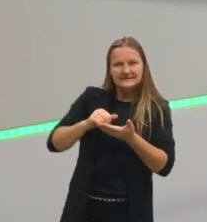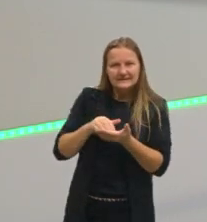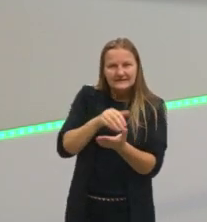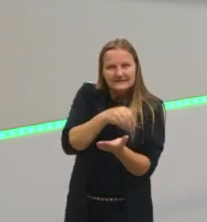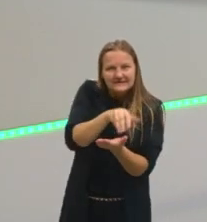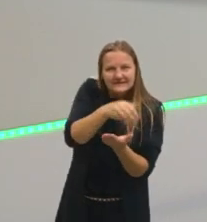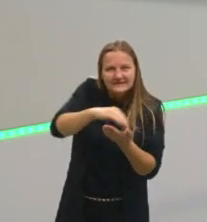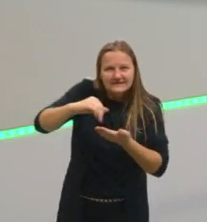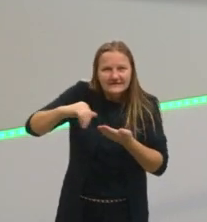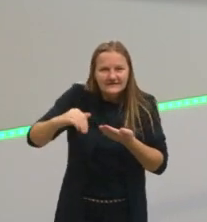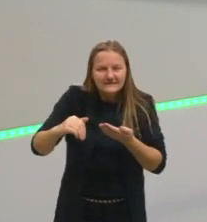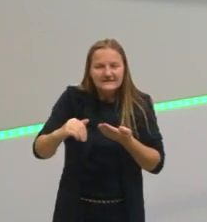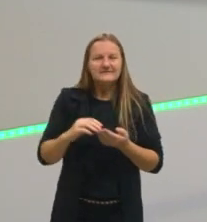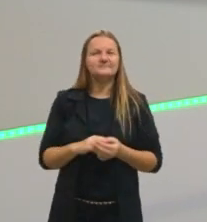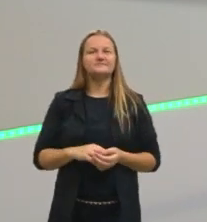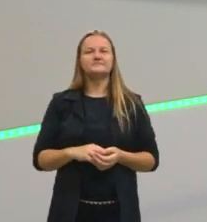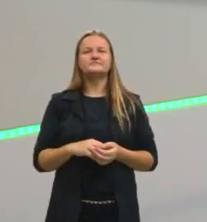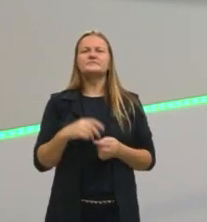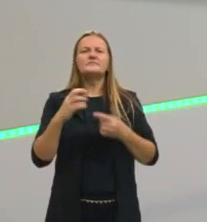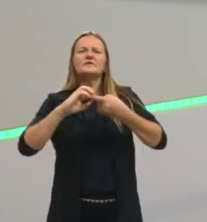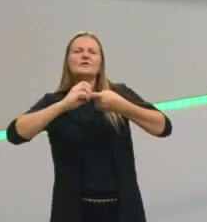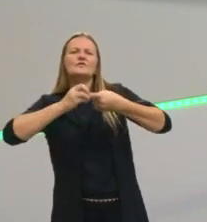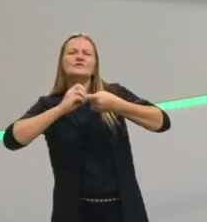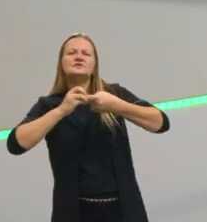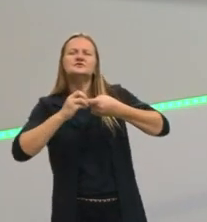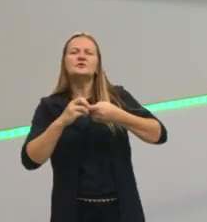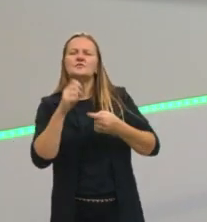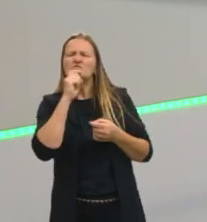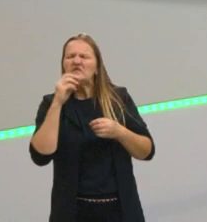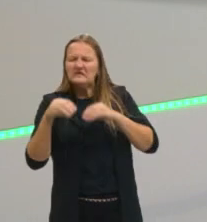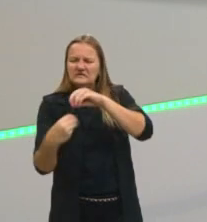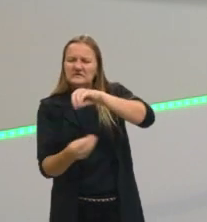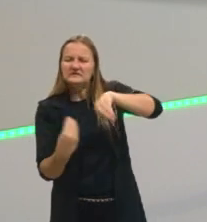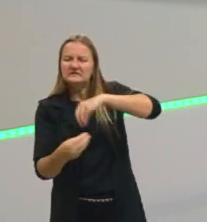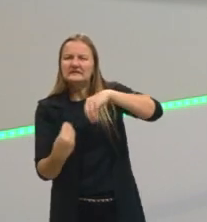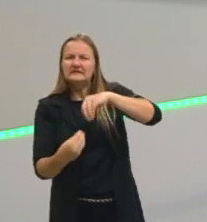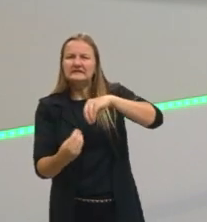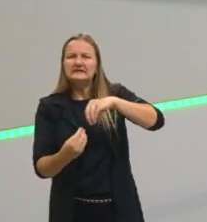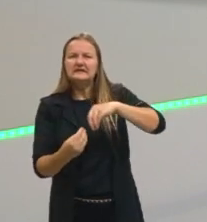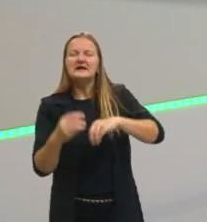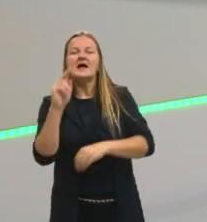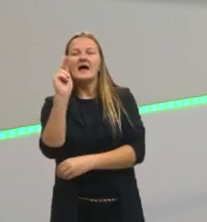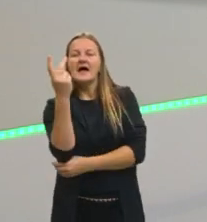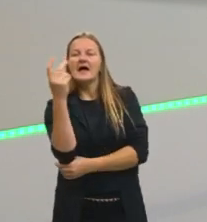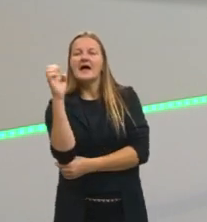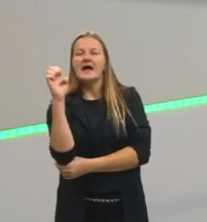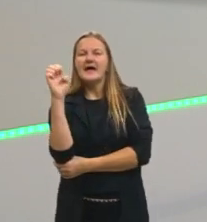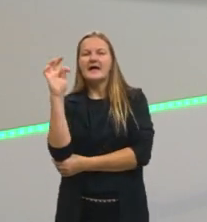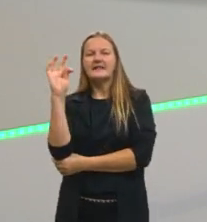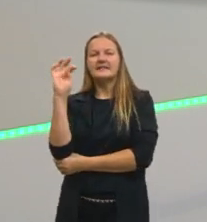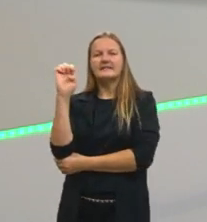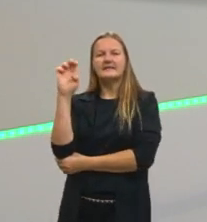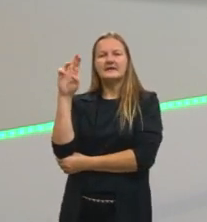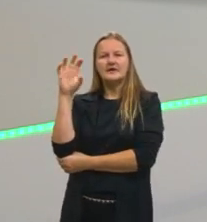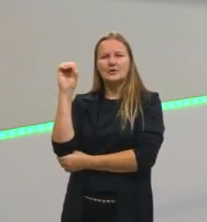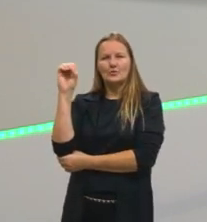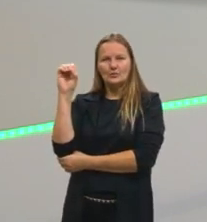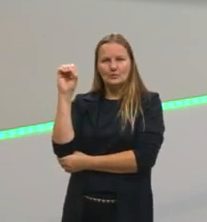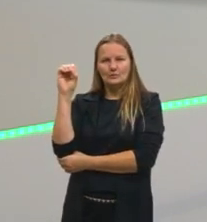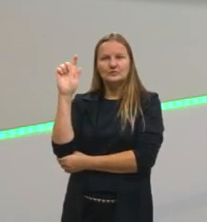O que que seria aquela mistura dos grãos de feijão com impureza? Ela é uma mistura heterogênea, porque eu consigo enxergar